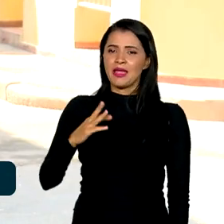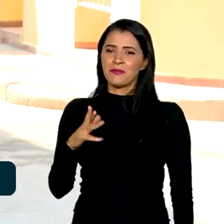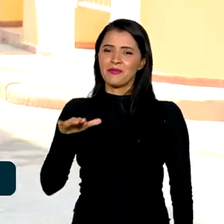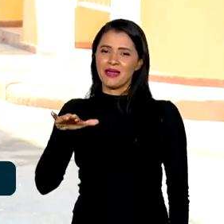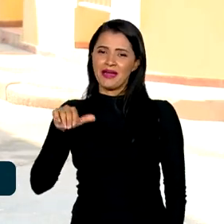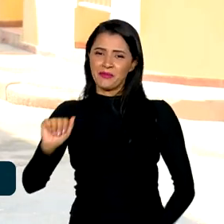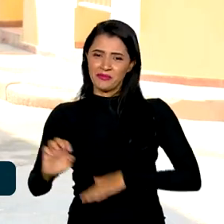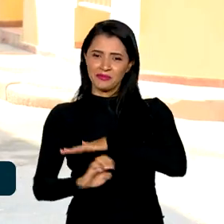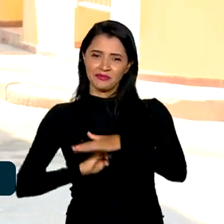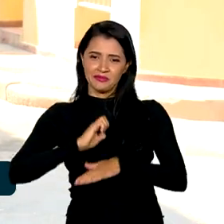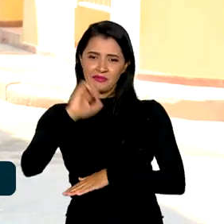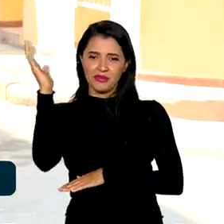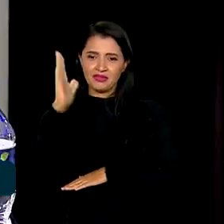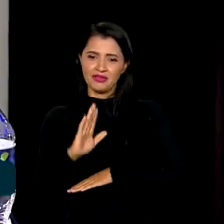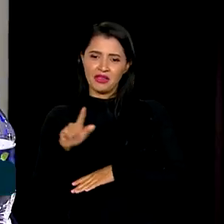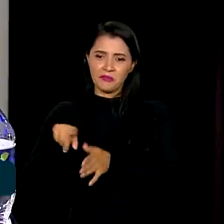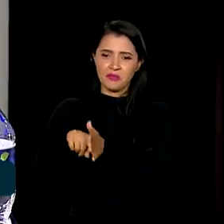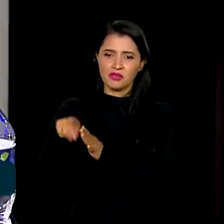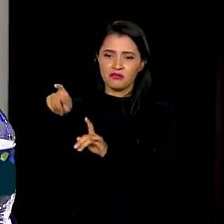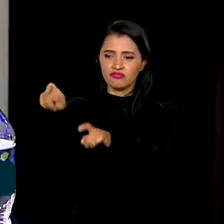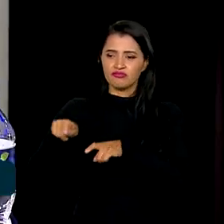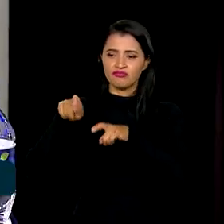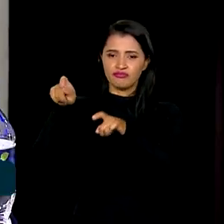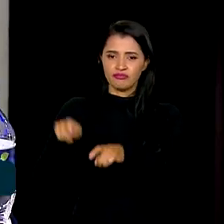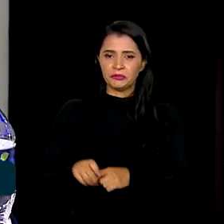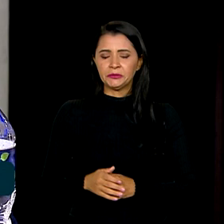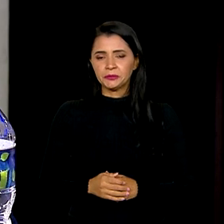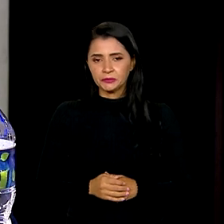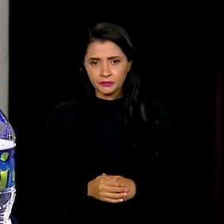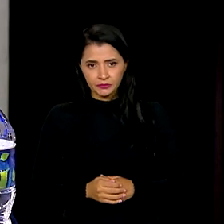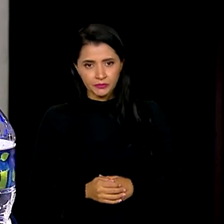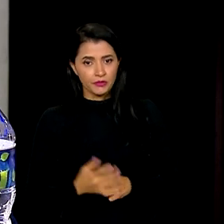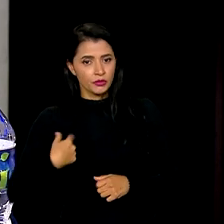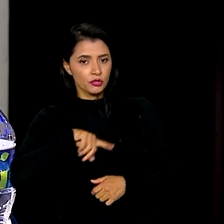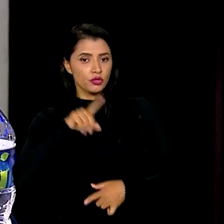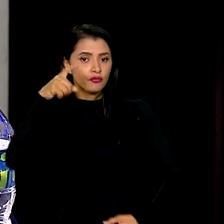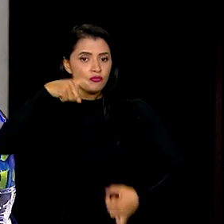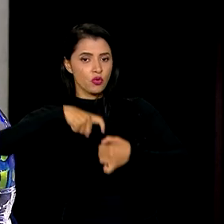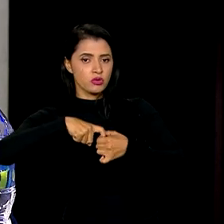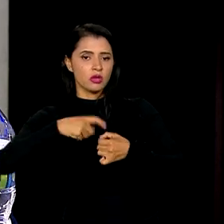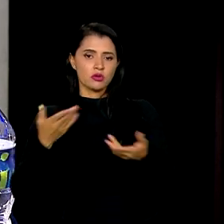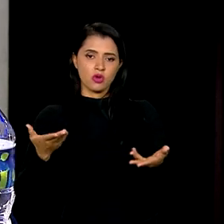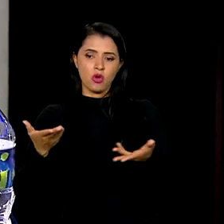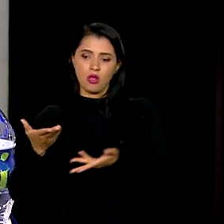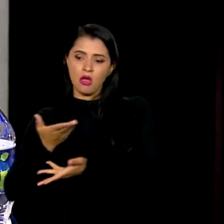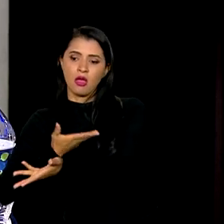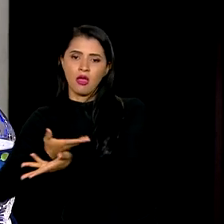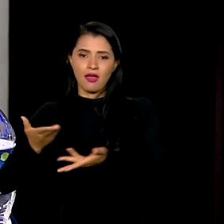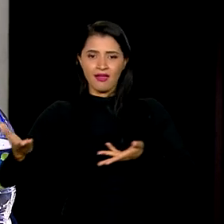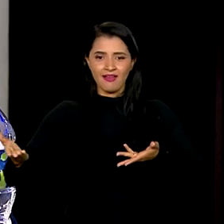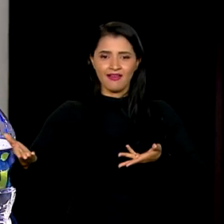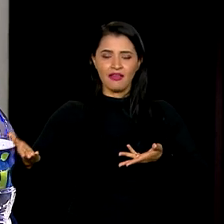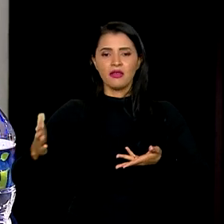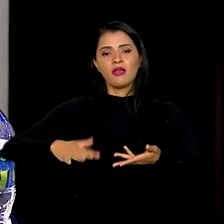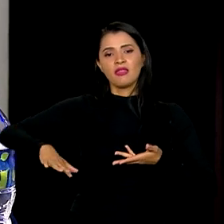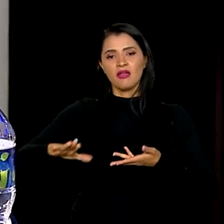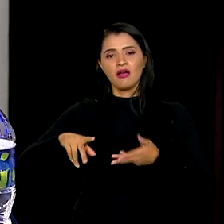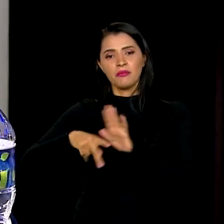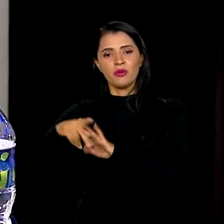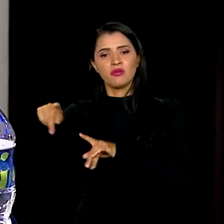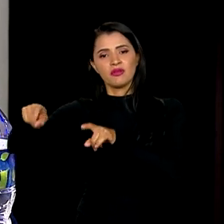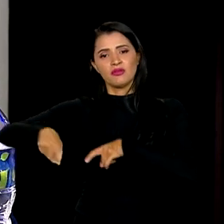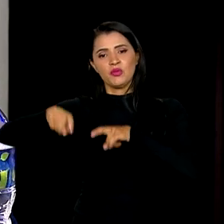brasileira de pesquisa agropecuária. Nós estamos retomando o intercâmbio, principalmente na área da